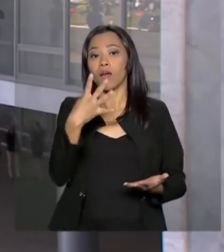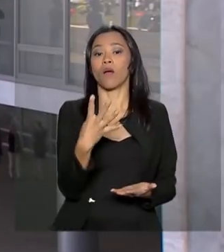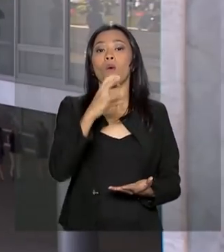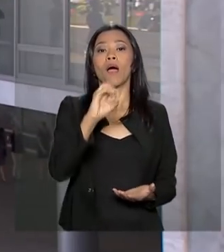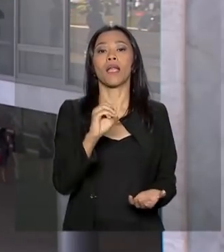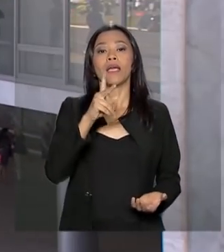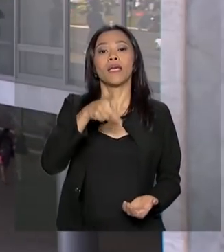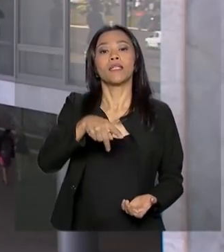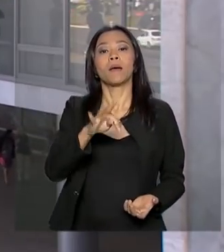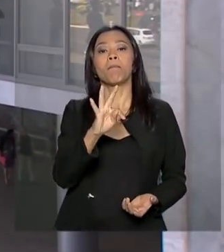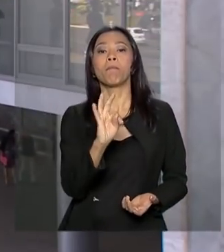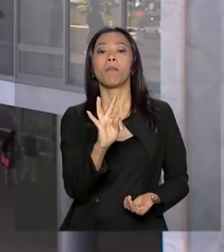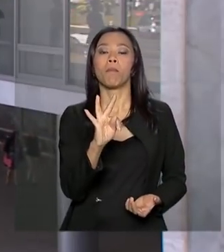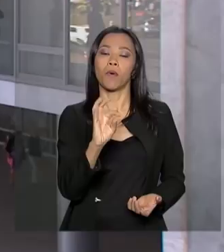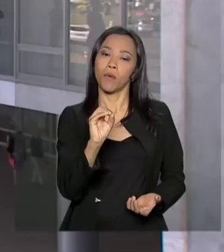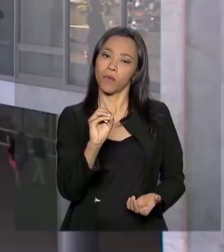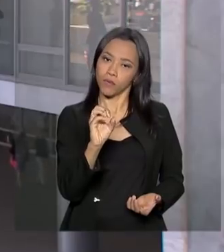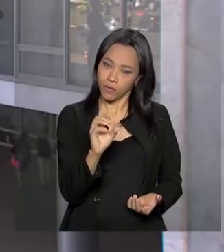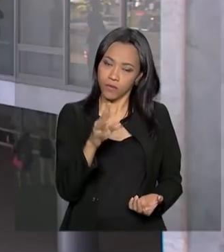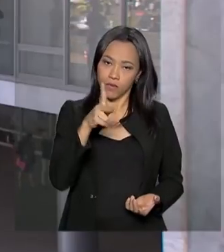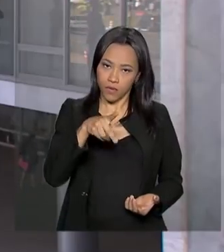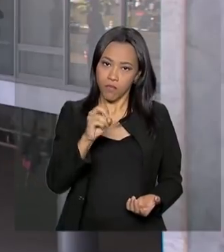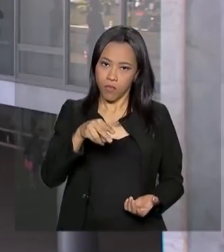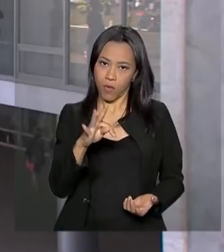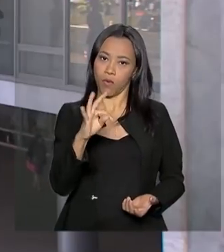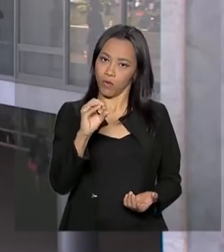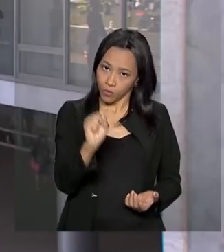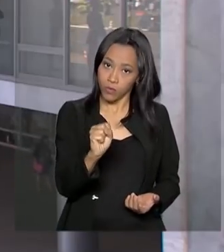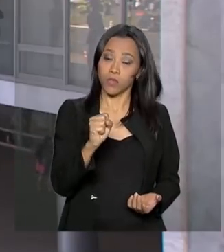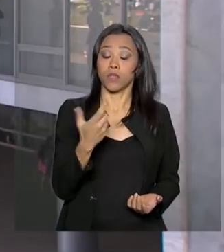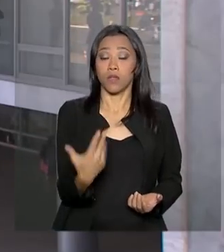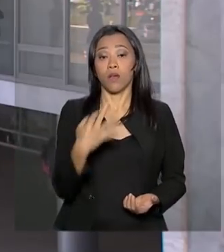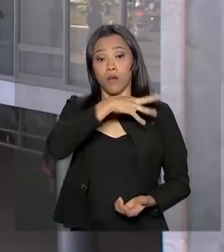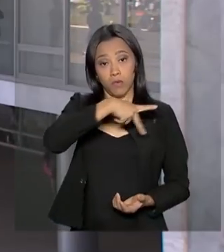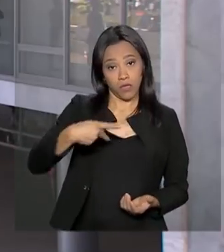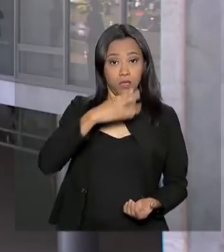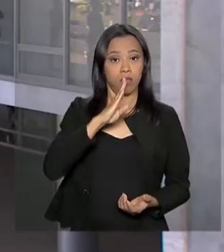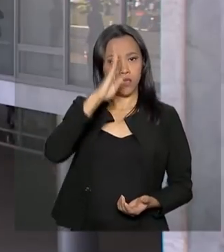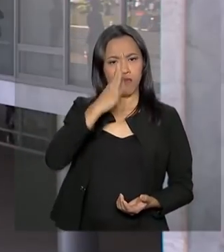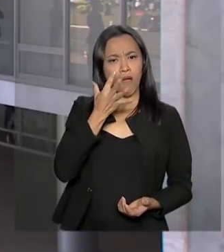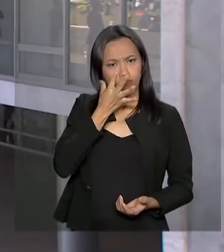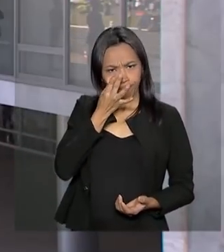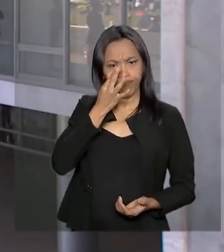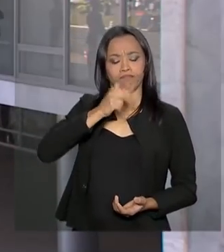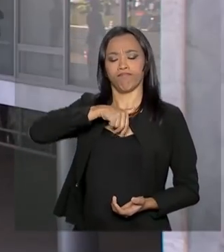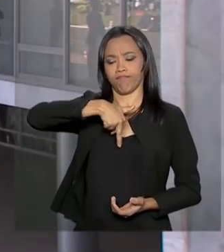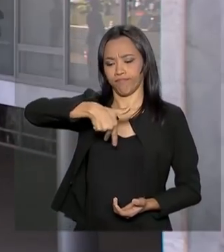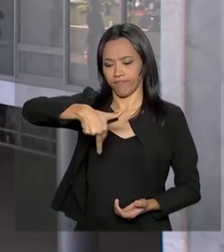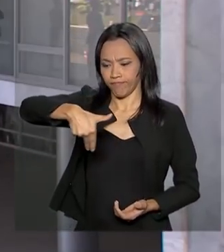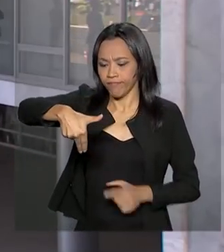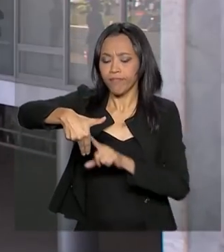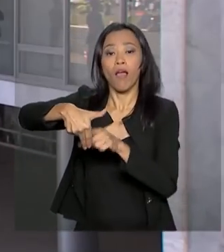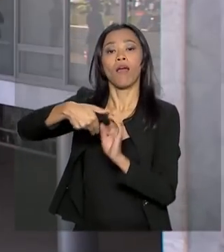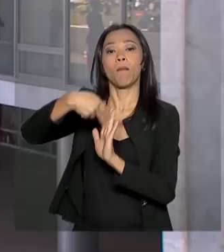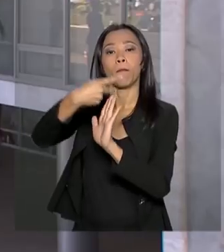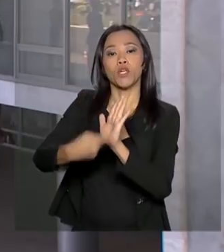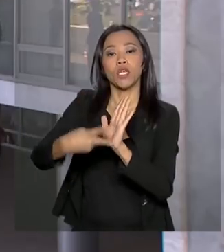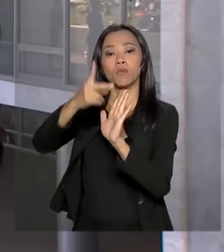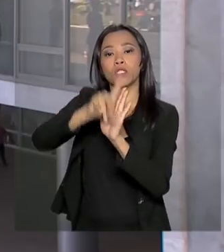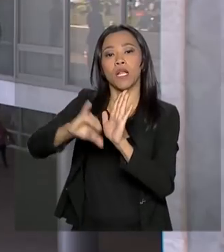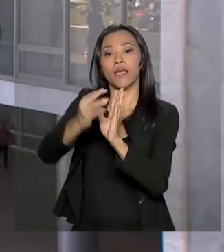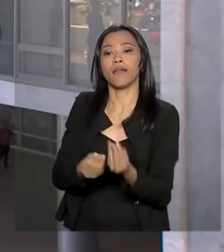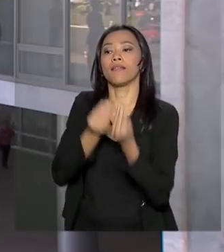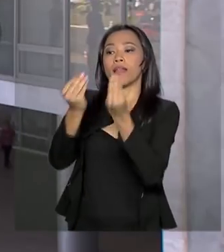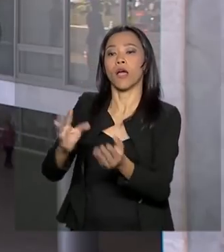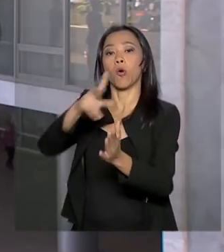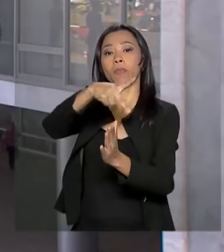pontos. O presidente, segundo a sua agenda, vai pessoalmente à Câmara dos Deputados entregar o projeto de lei ao presidente da Câmara, deputado